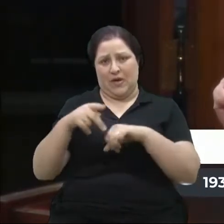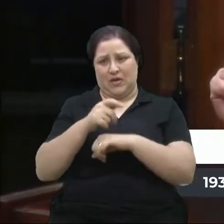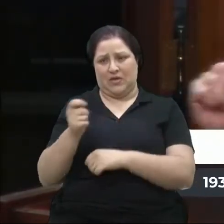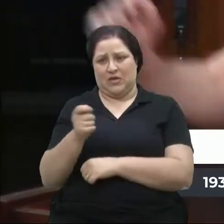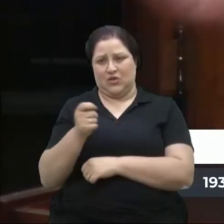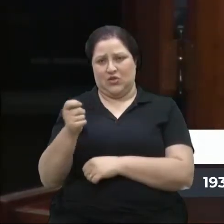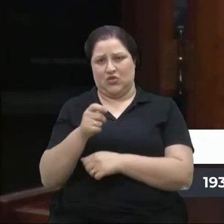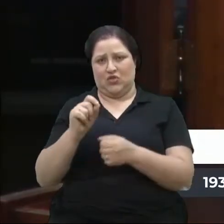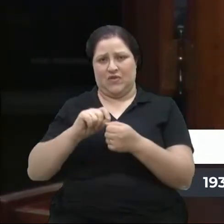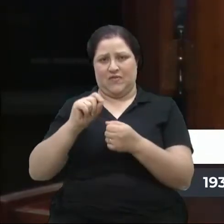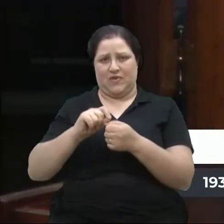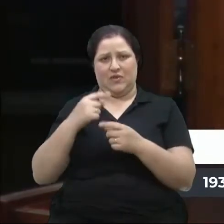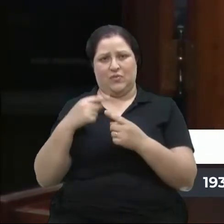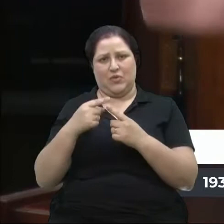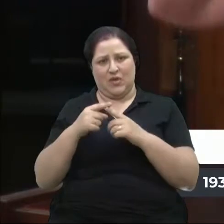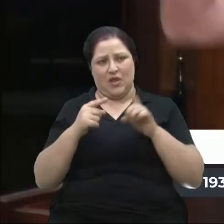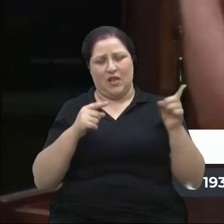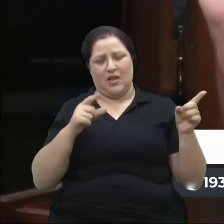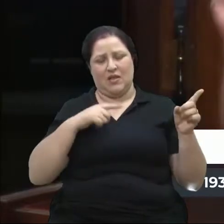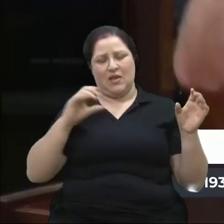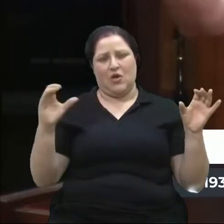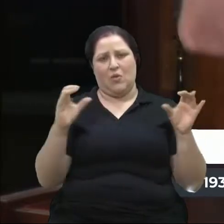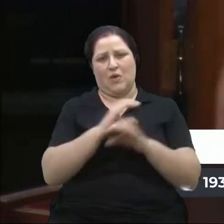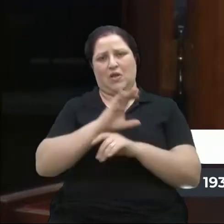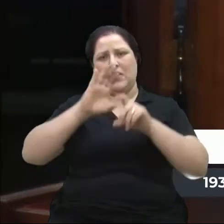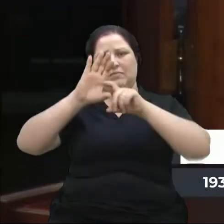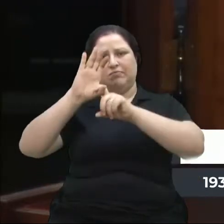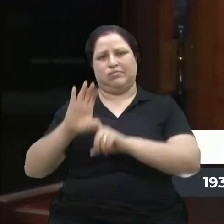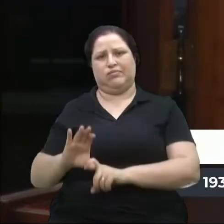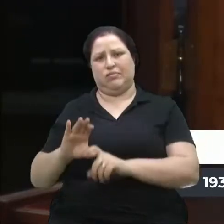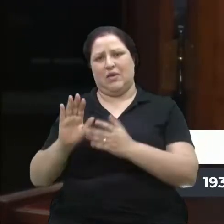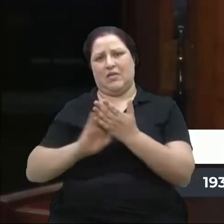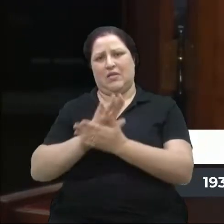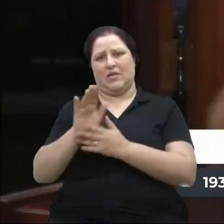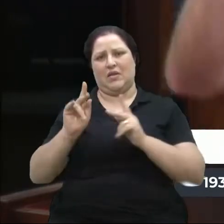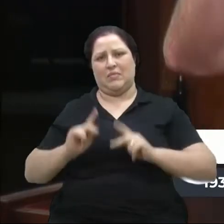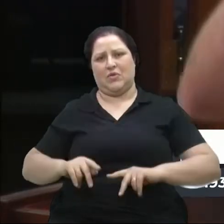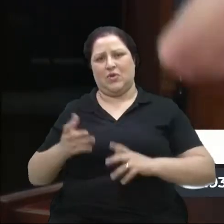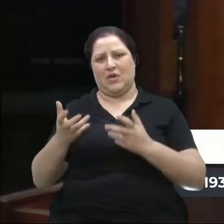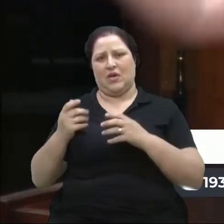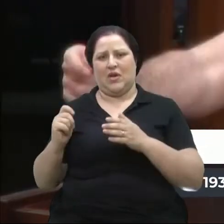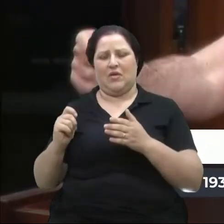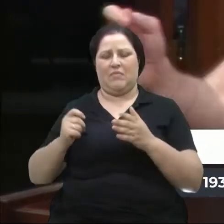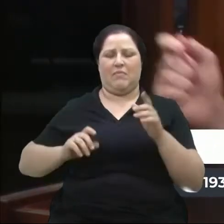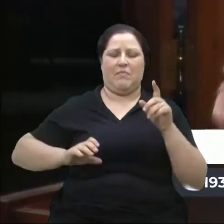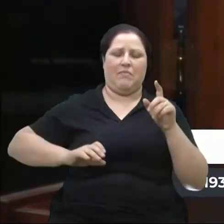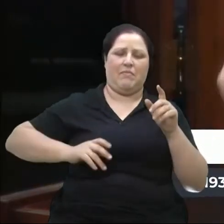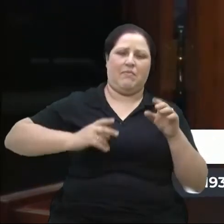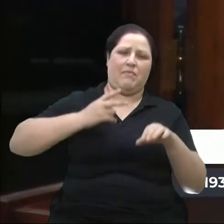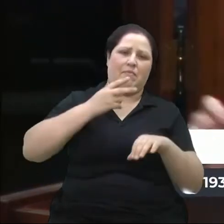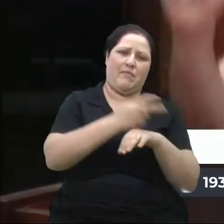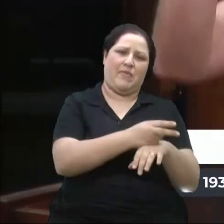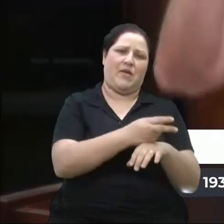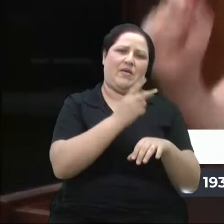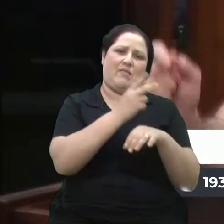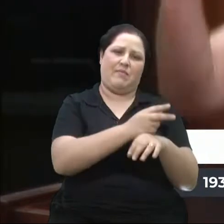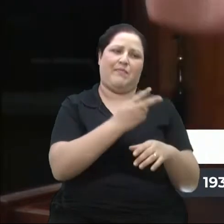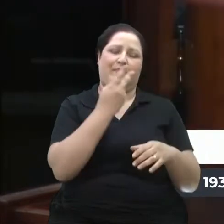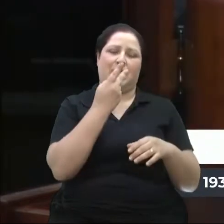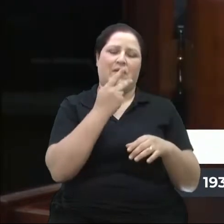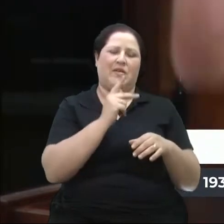Sabe por quê? Porque eles já estão completamente endividados e ninguém mais quer emprestar para eles. Então, a segunda alternativa que existe